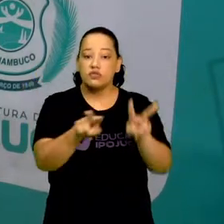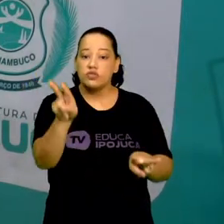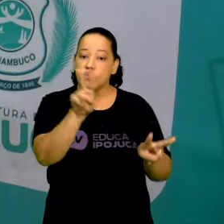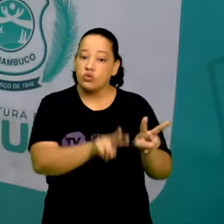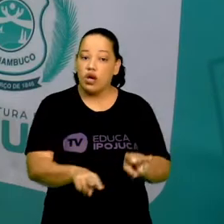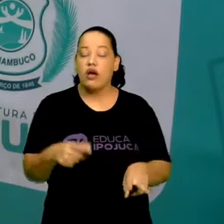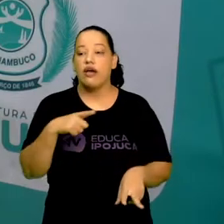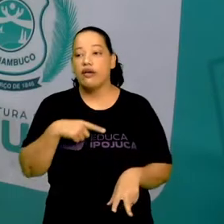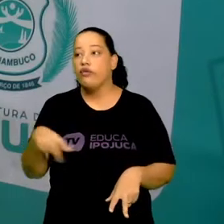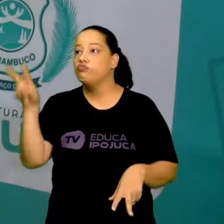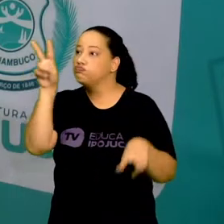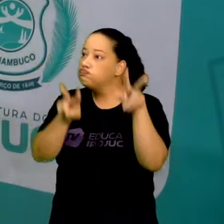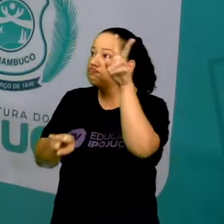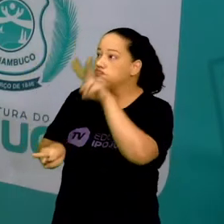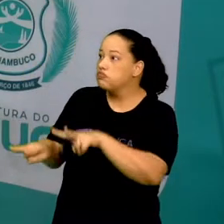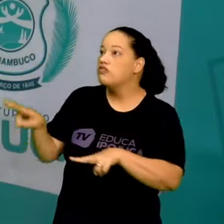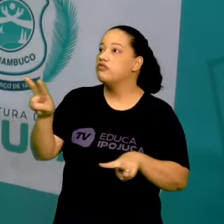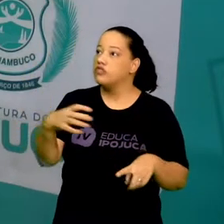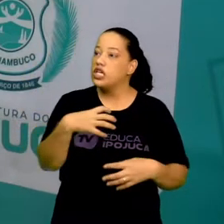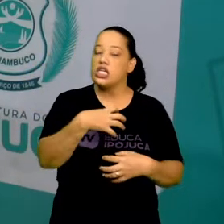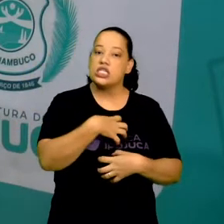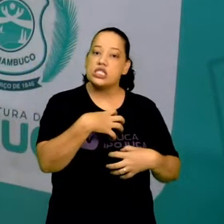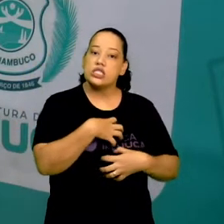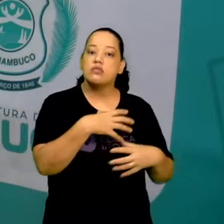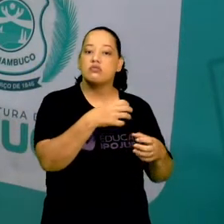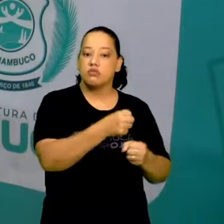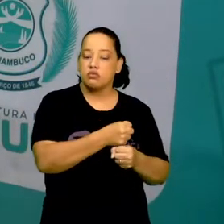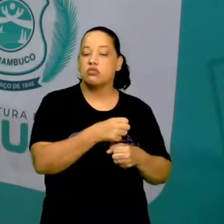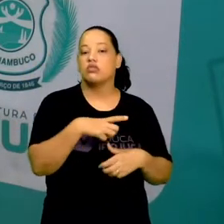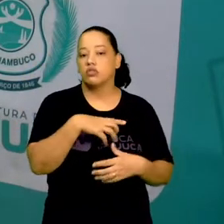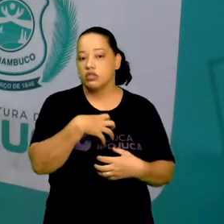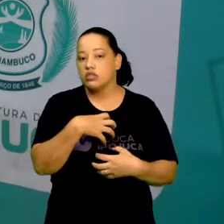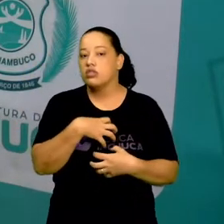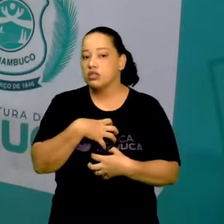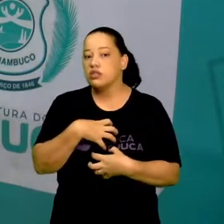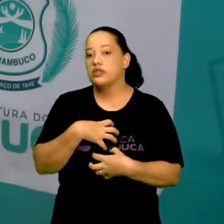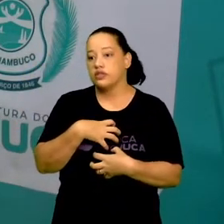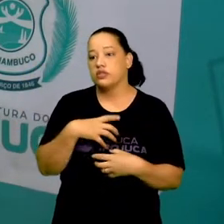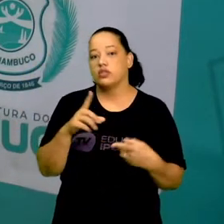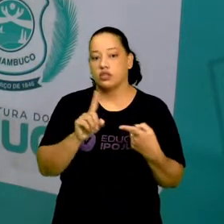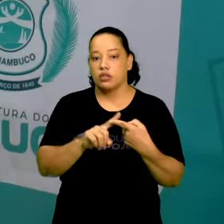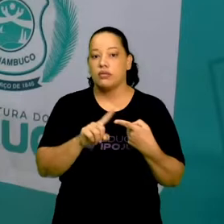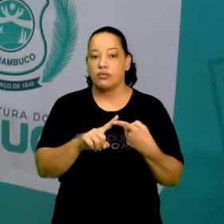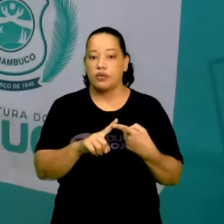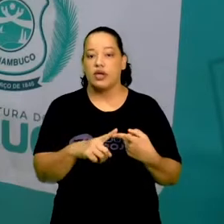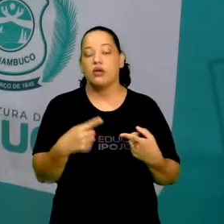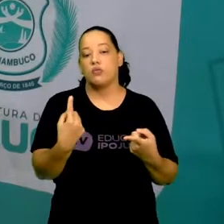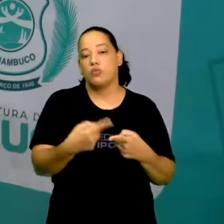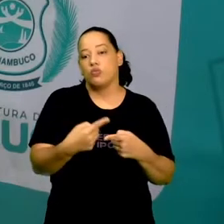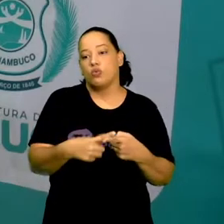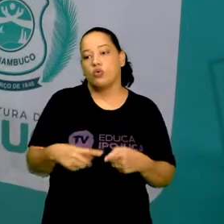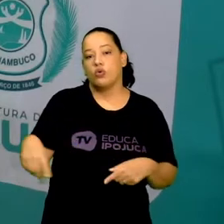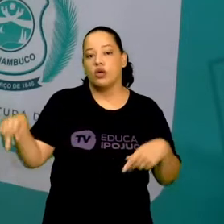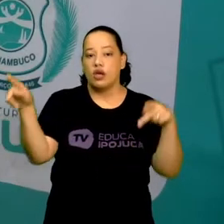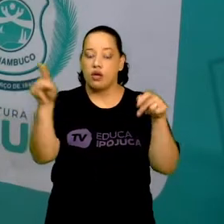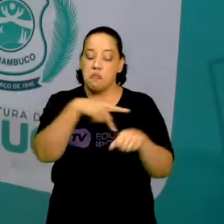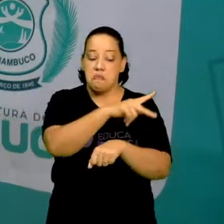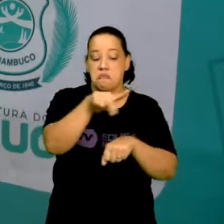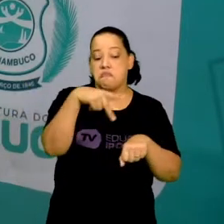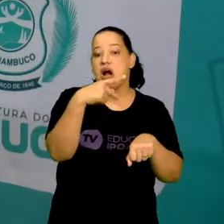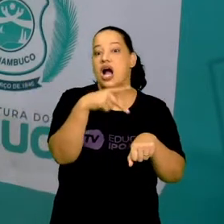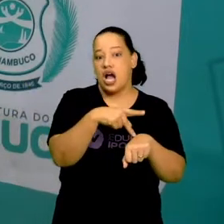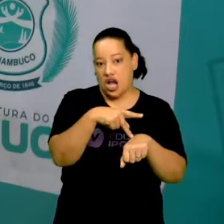olhar e sim sentir também esse processo. Porque eu digo para vocês, o nosso país é muito rico